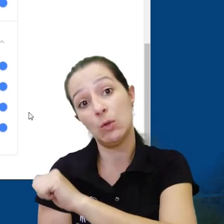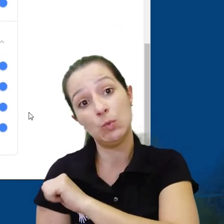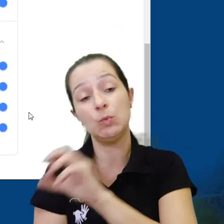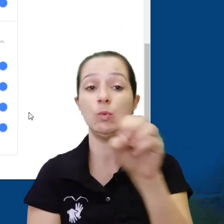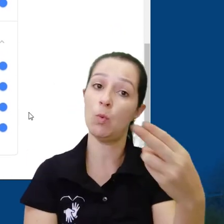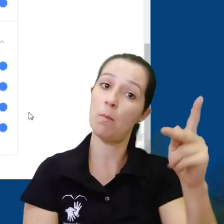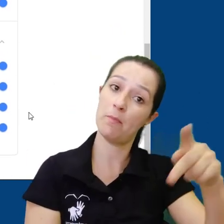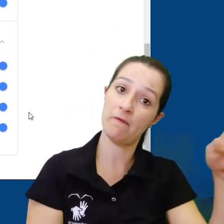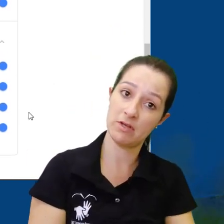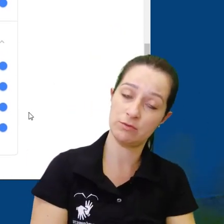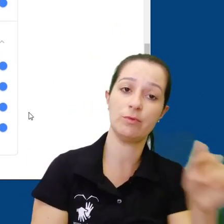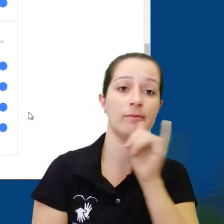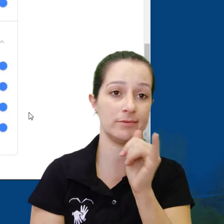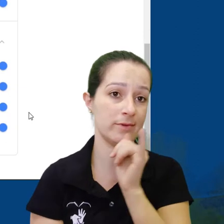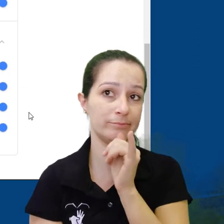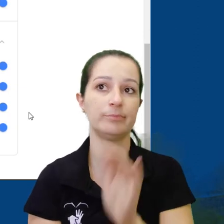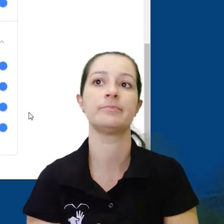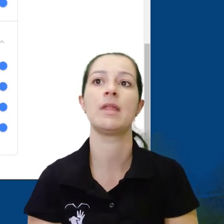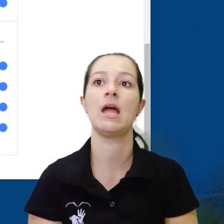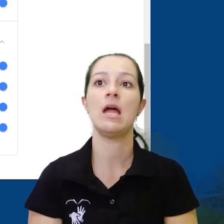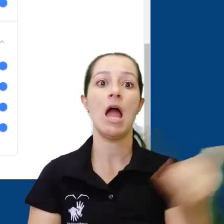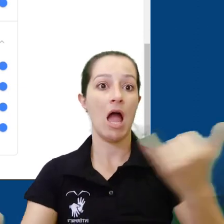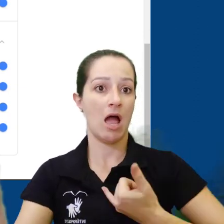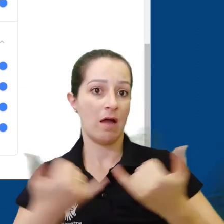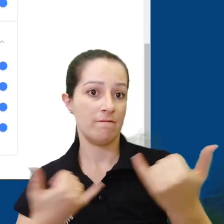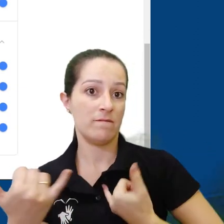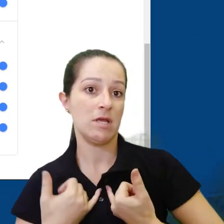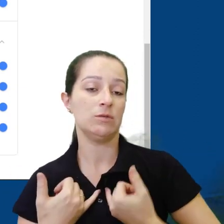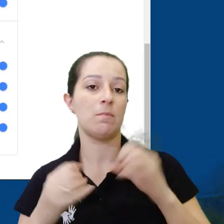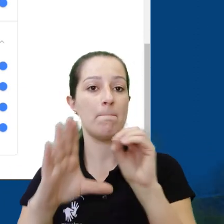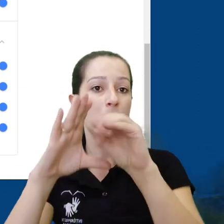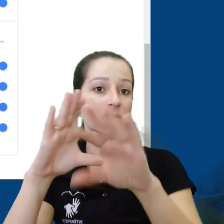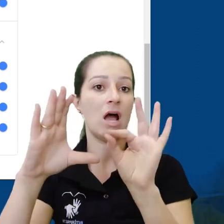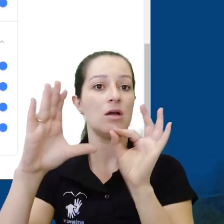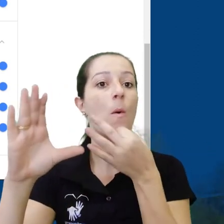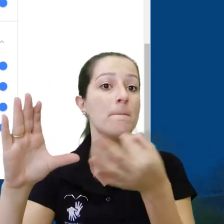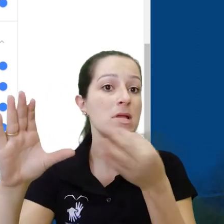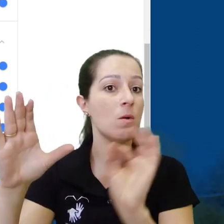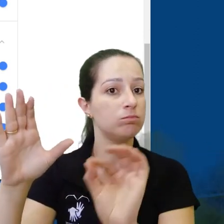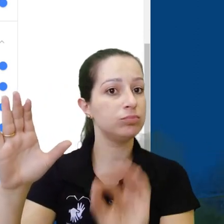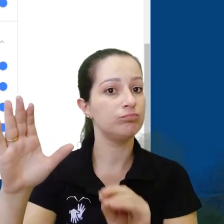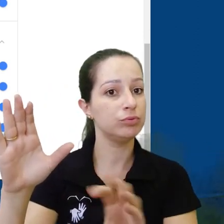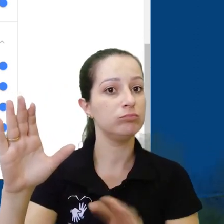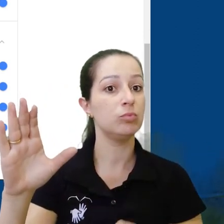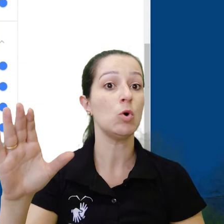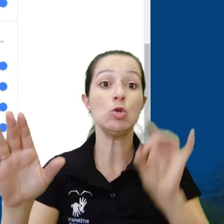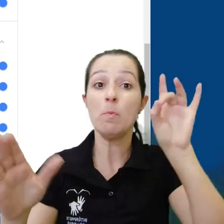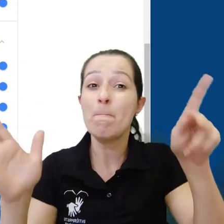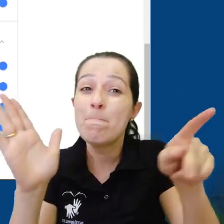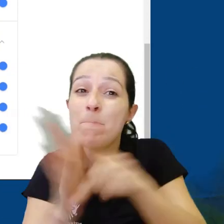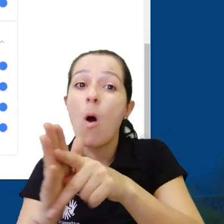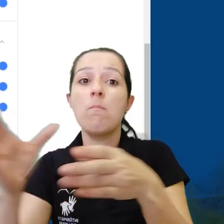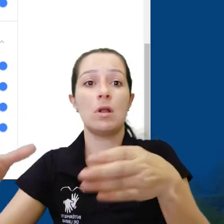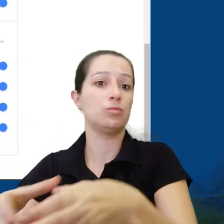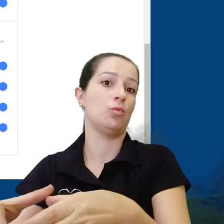é aluno quanto das que você ministra. Então, digamos que eu quero receber notificações de comentários das minhas postagens, mas eu só quero receber da minha